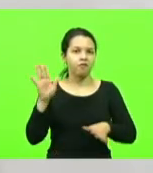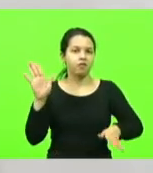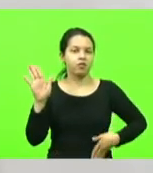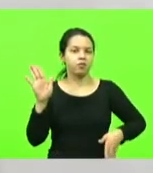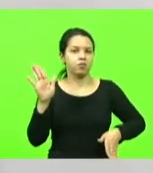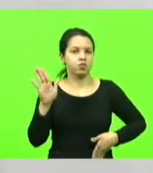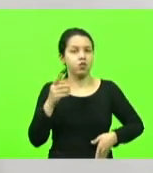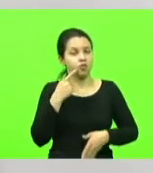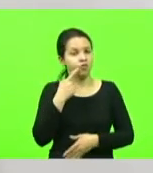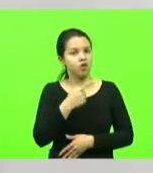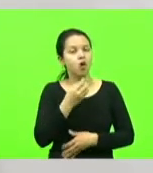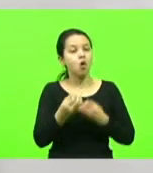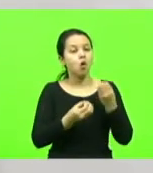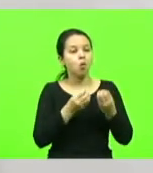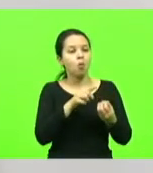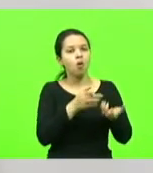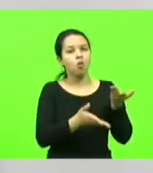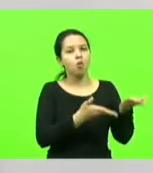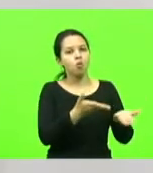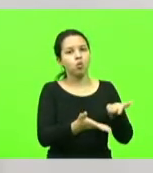Vocês vão ter inveja